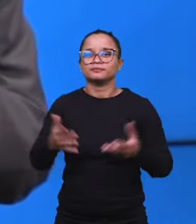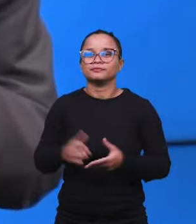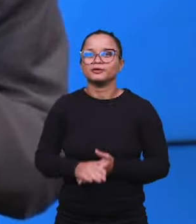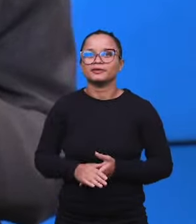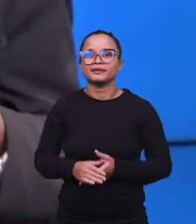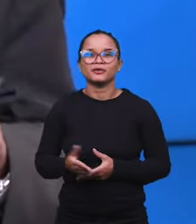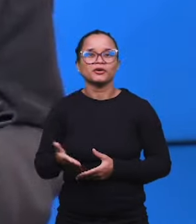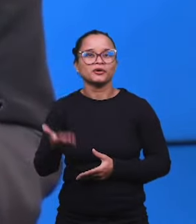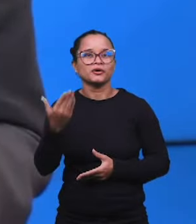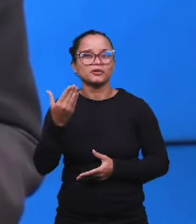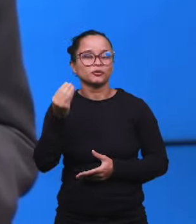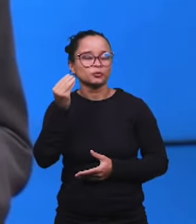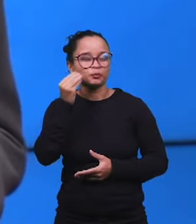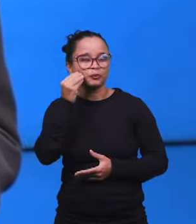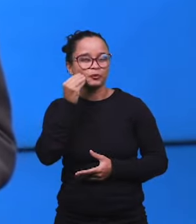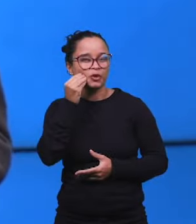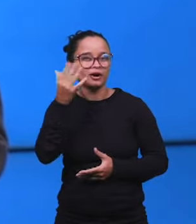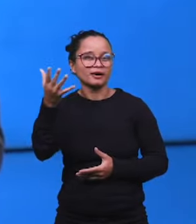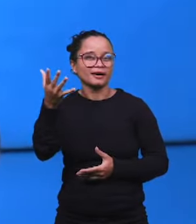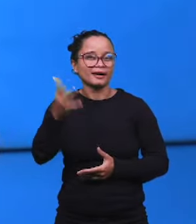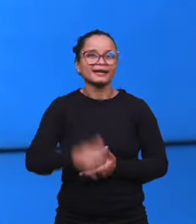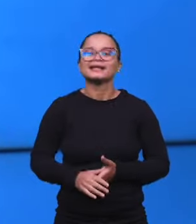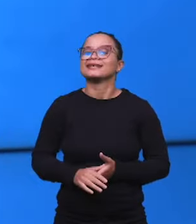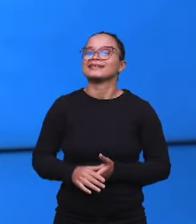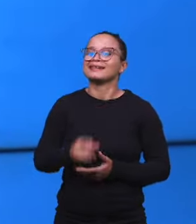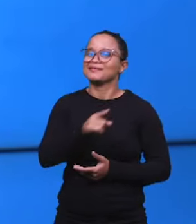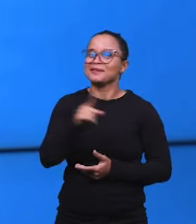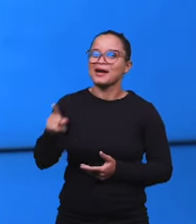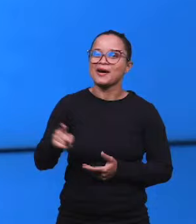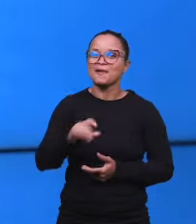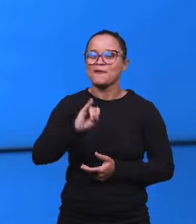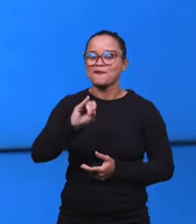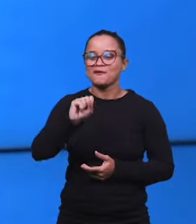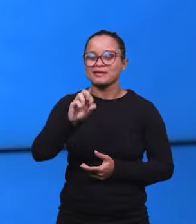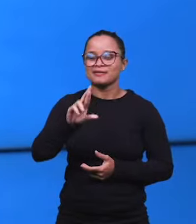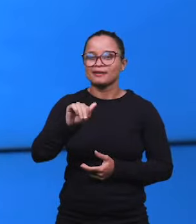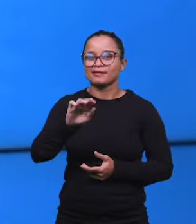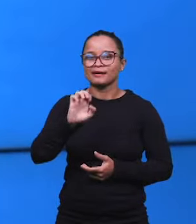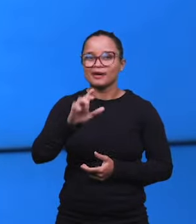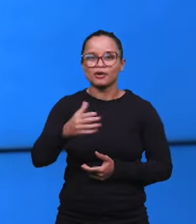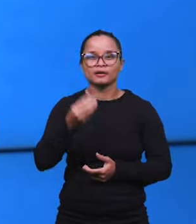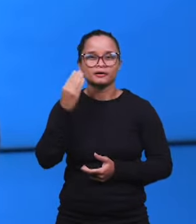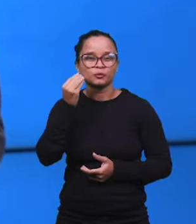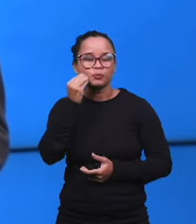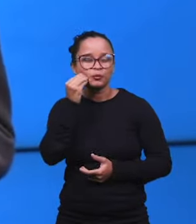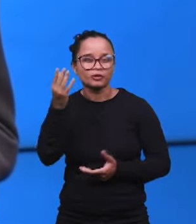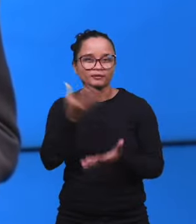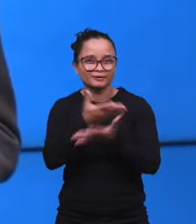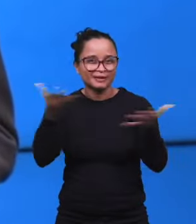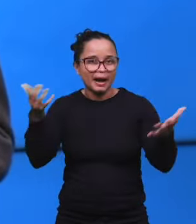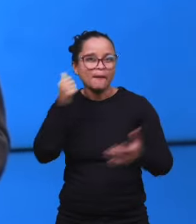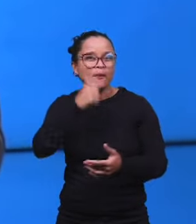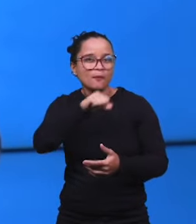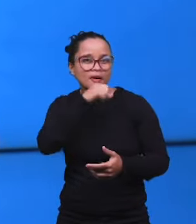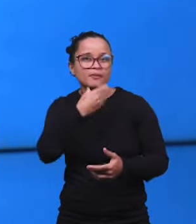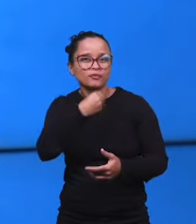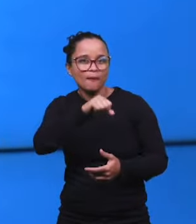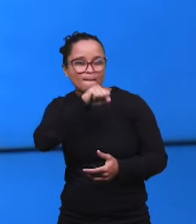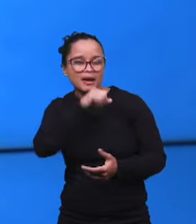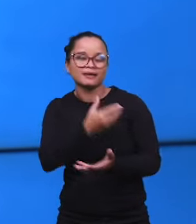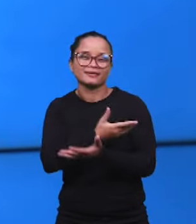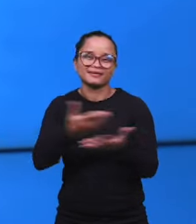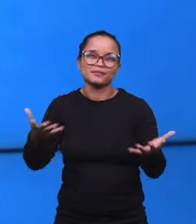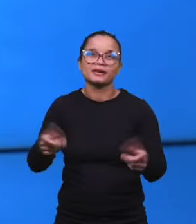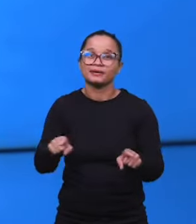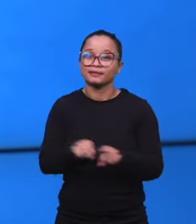o Israel um beijo, Israel. Um beijo para você também. Você mandou um beijo para todo mundo. E nós mandamos um beijo para você também, para sua mamãe, para